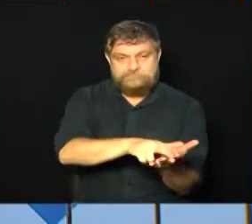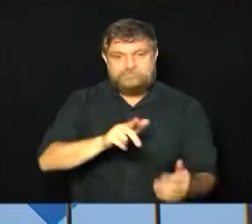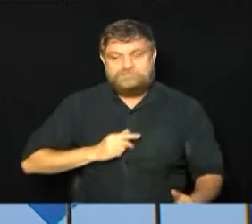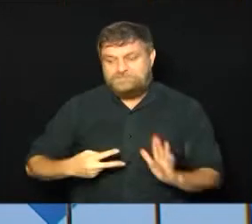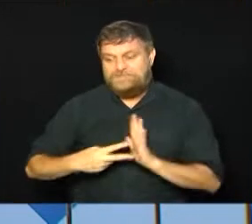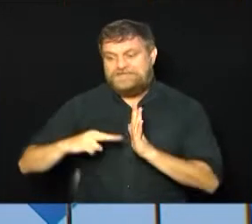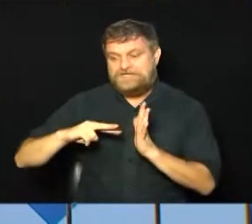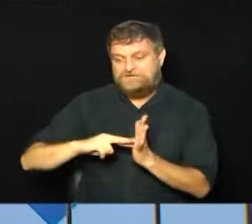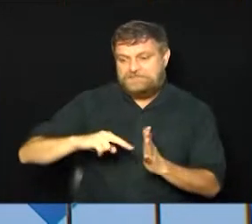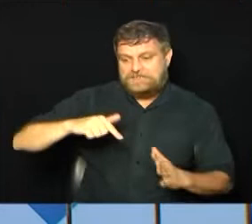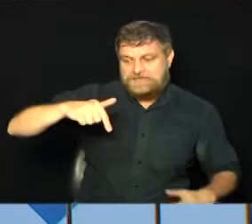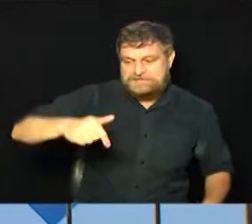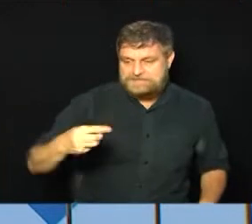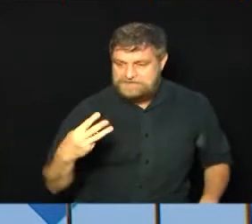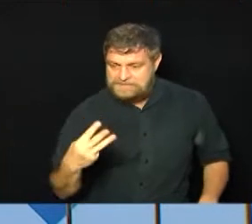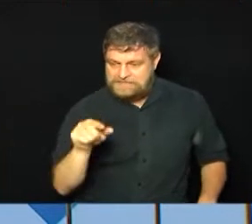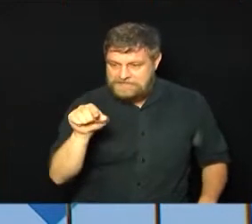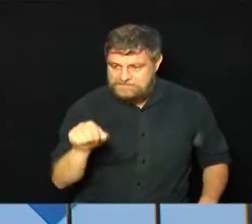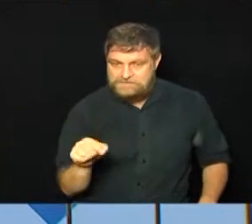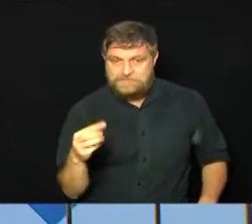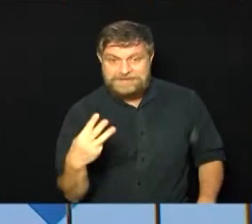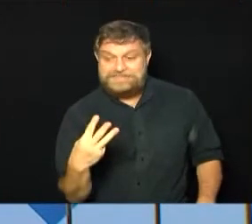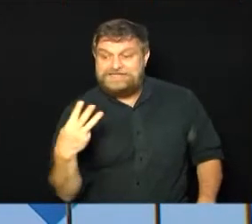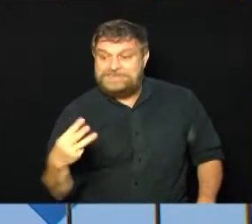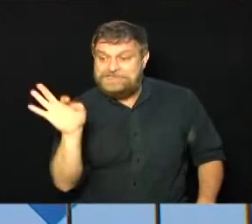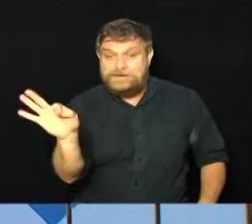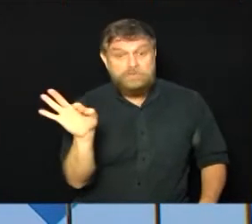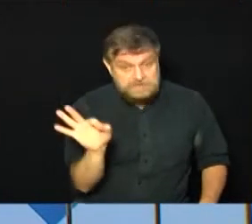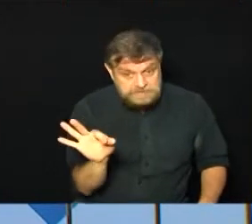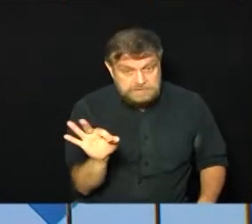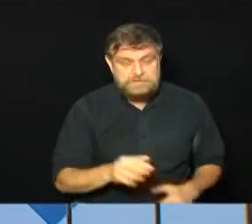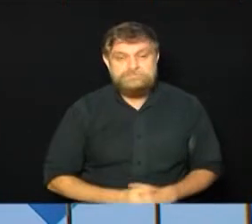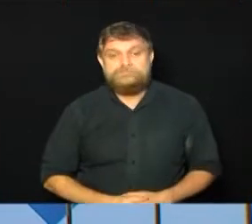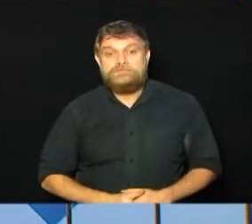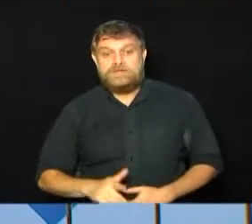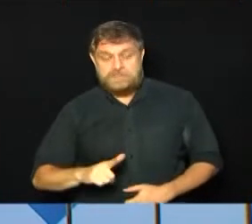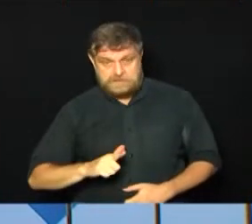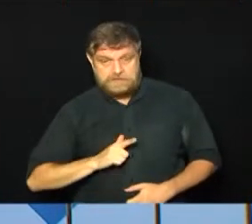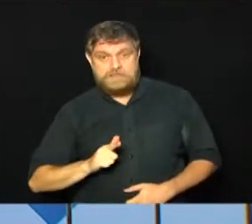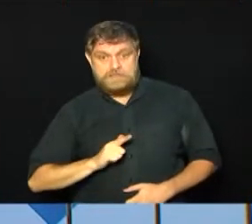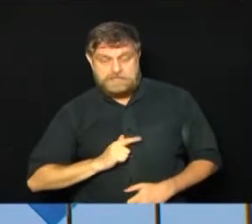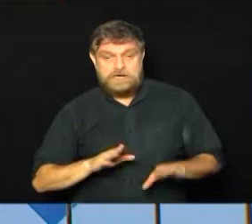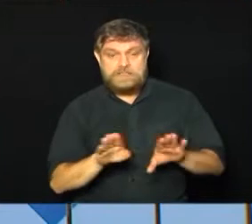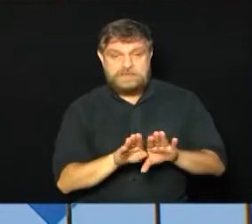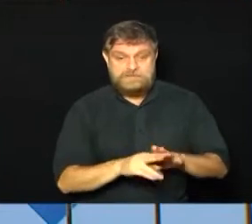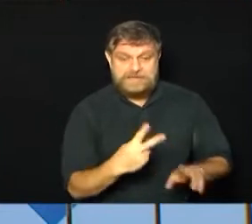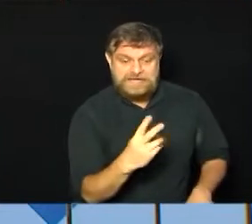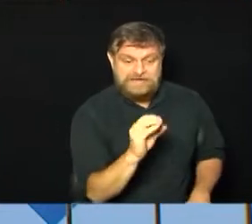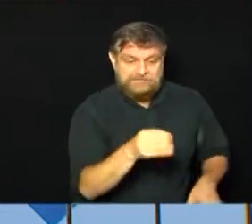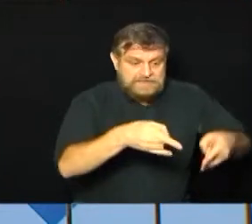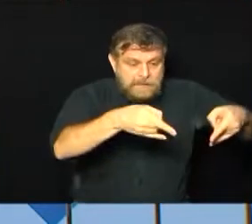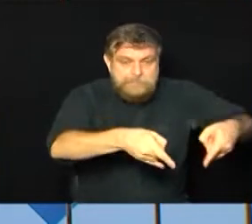corresponde a 73,33%. Há ainda, até o momento, 20 leitos livres